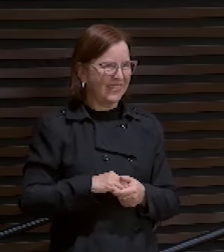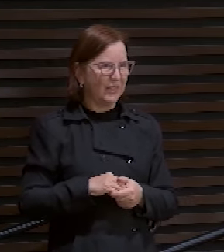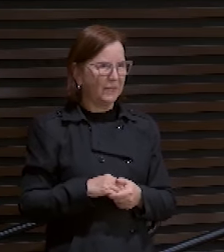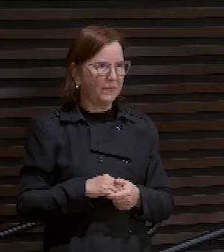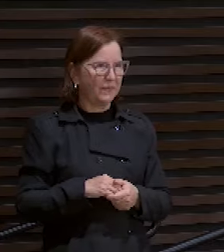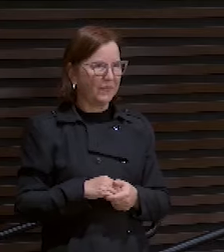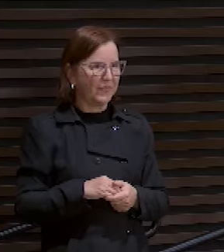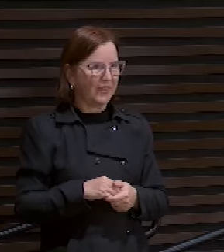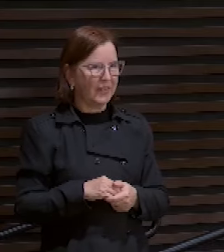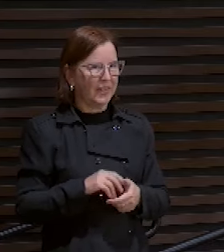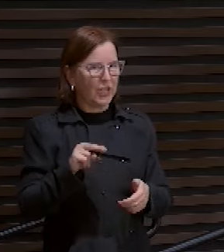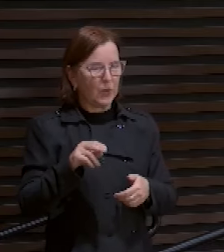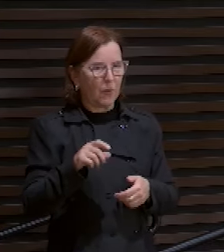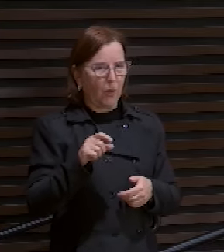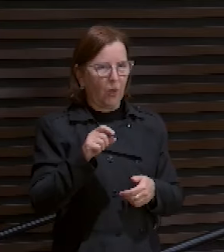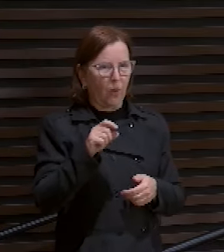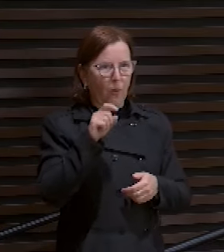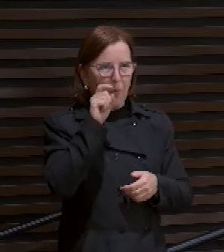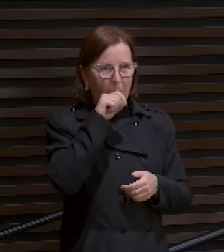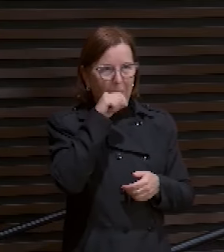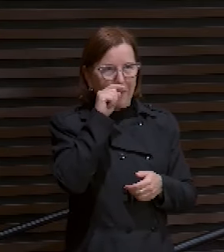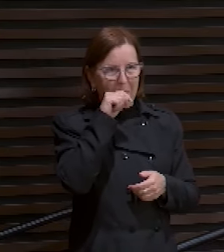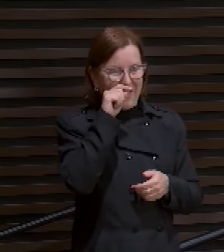O papagaio do português lá, a coruja.